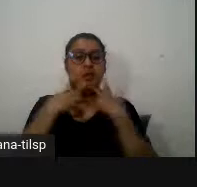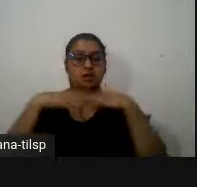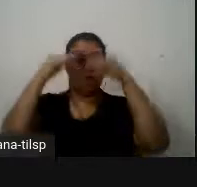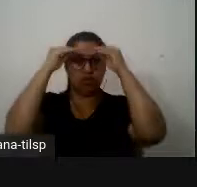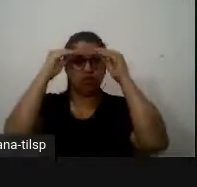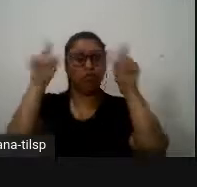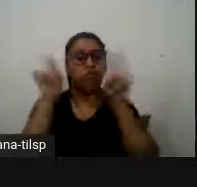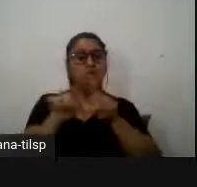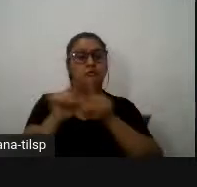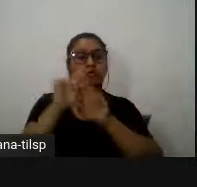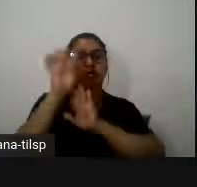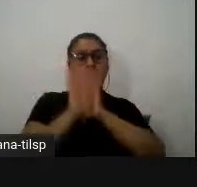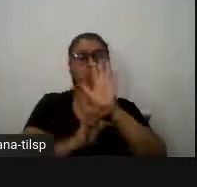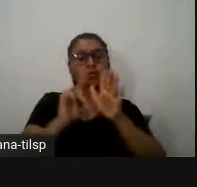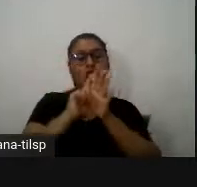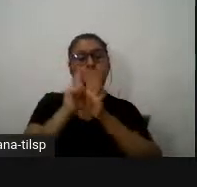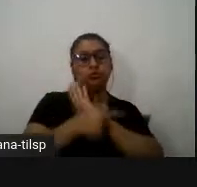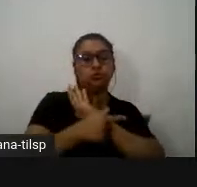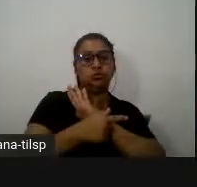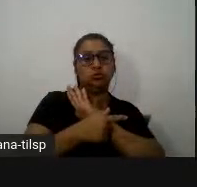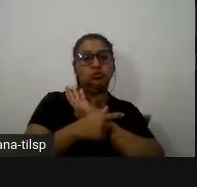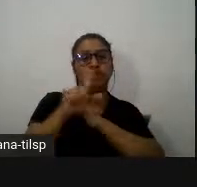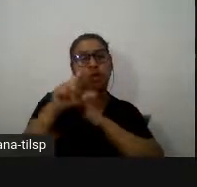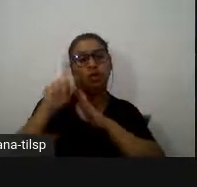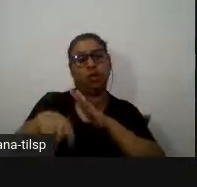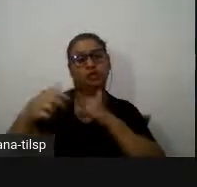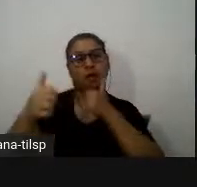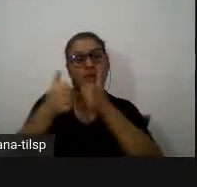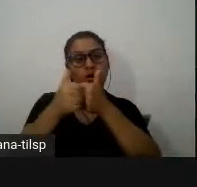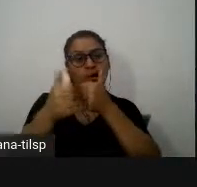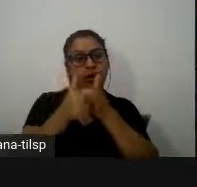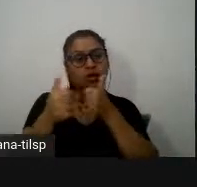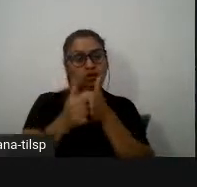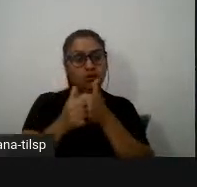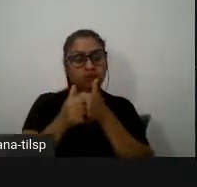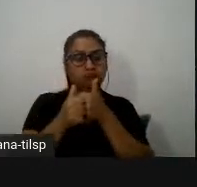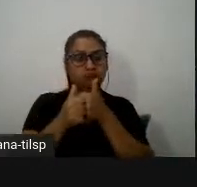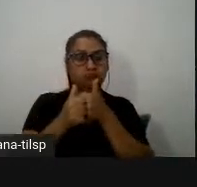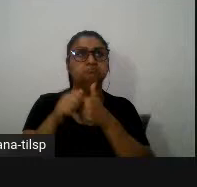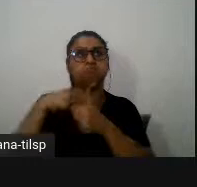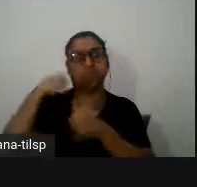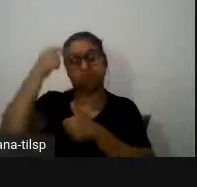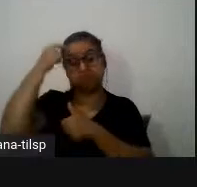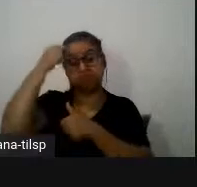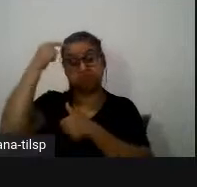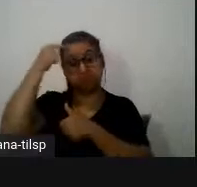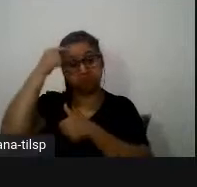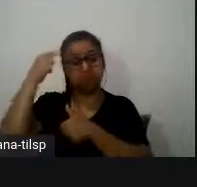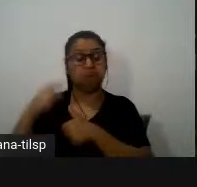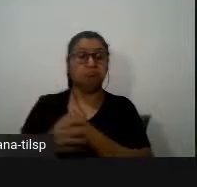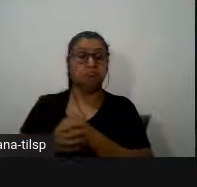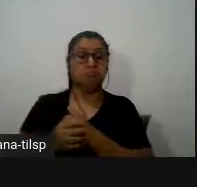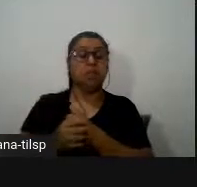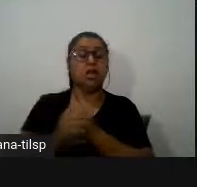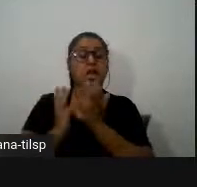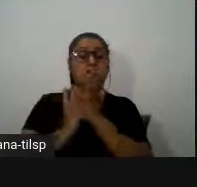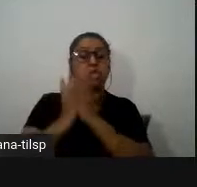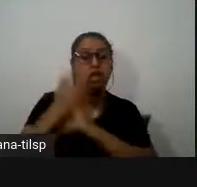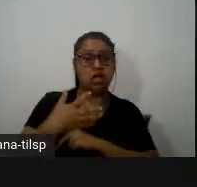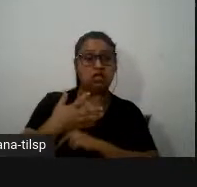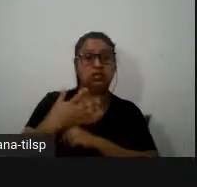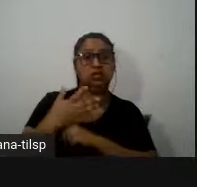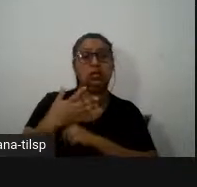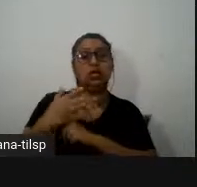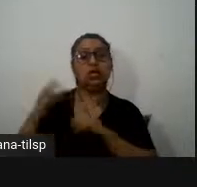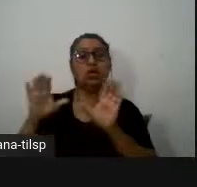géneros promove também obviamente uma aproximação mas é uma aproximação consciente entre a comunidade científica das pessoas que